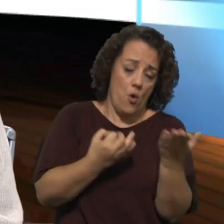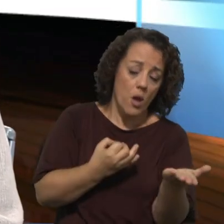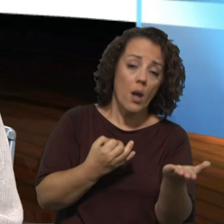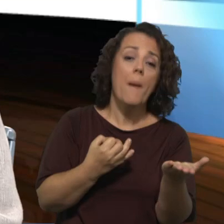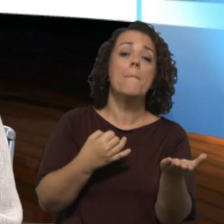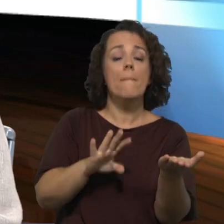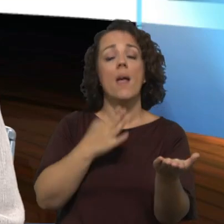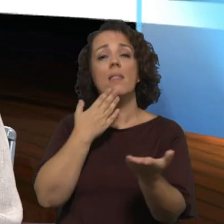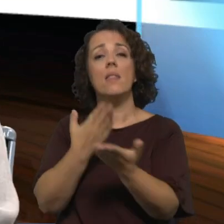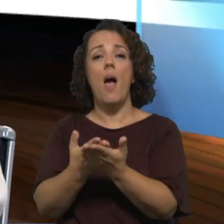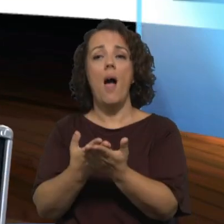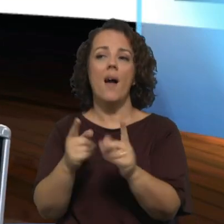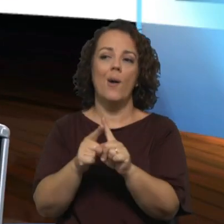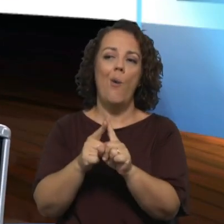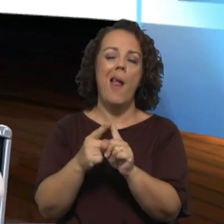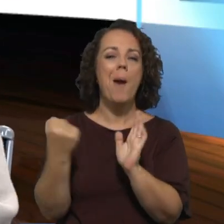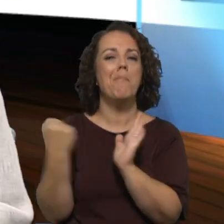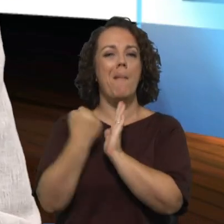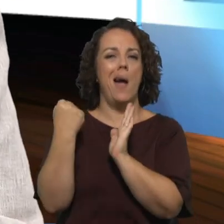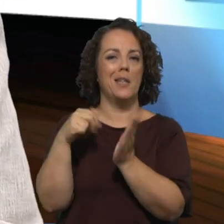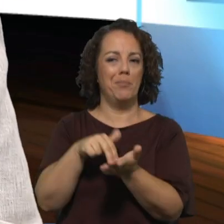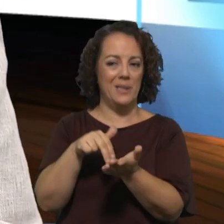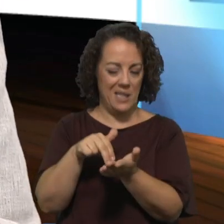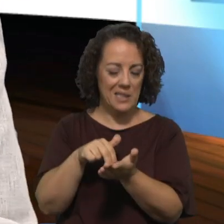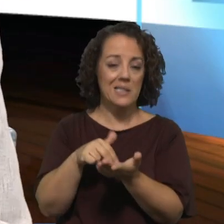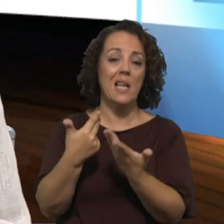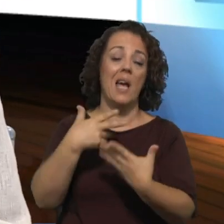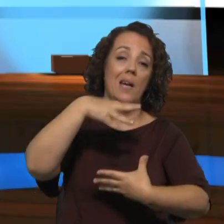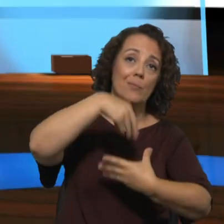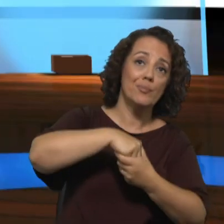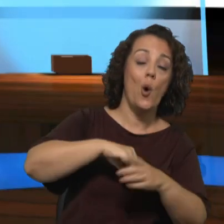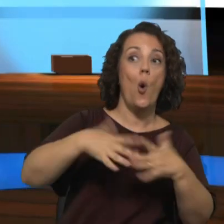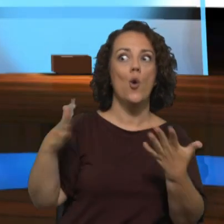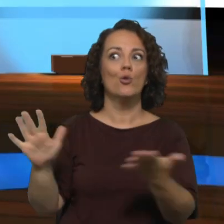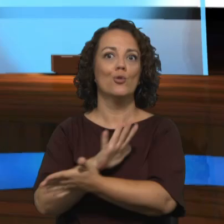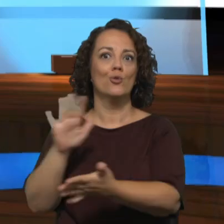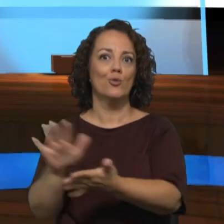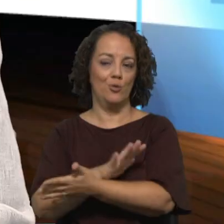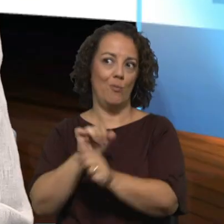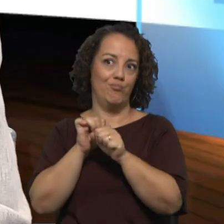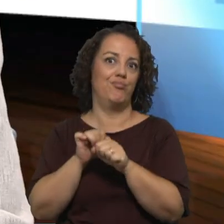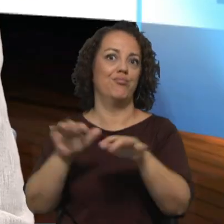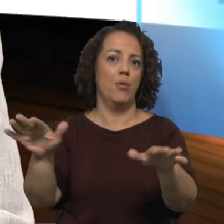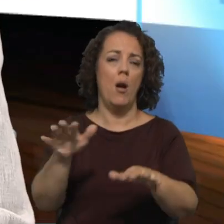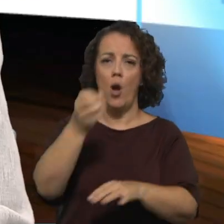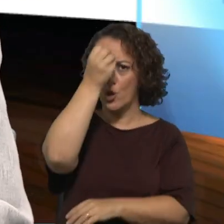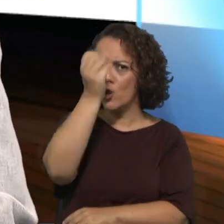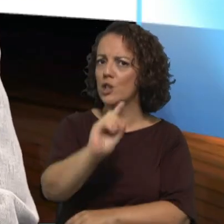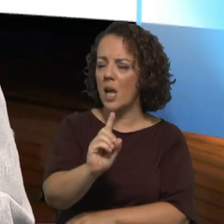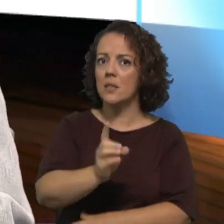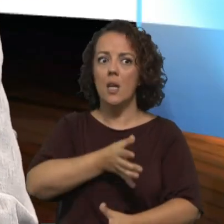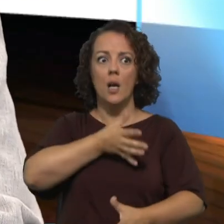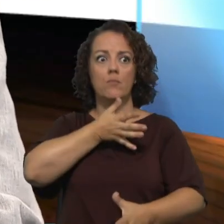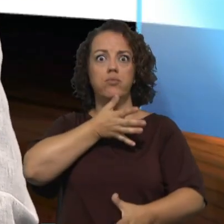marcando a sua presença, tanto diretamente como indiretamente, através da ajuda da imprensa. É preciso ter noção que os discursos mediáticos